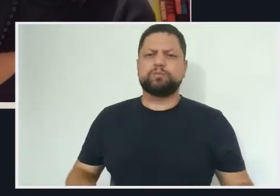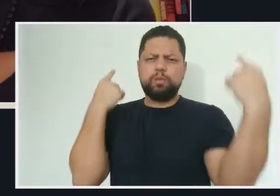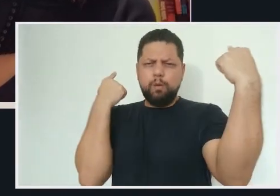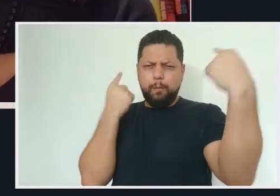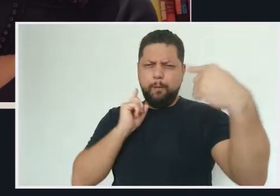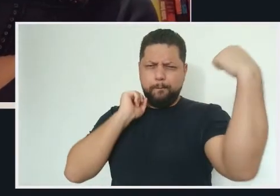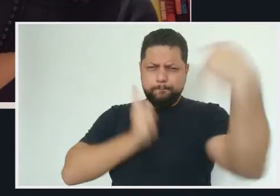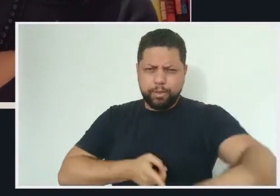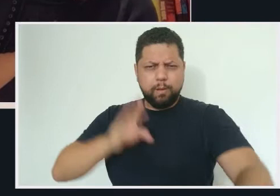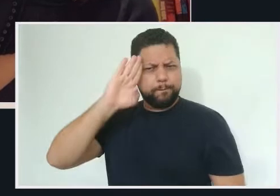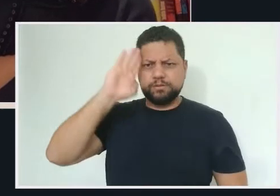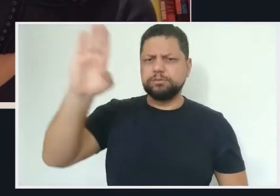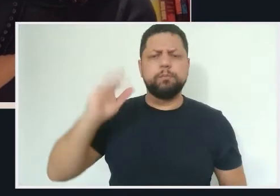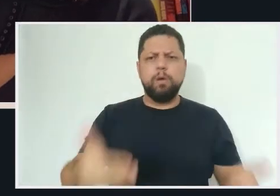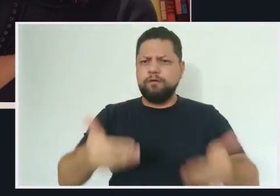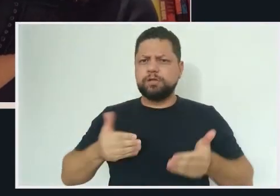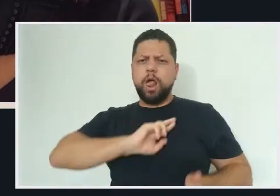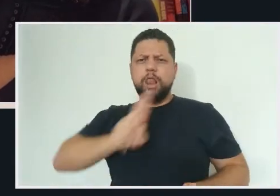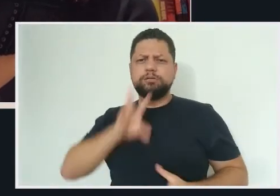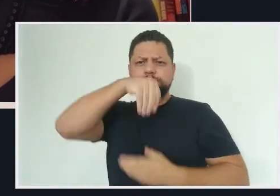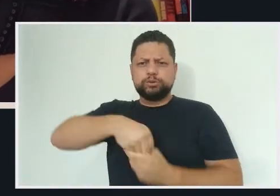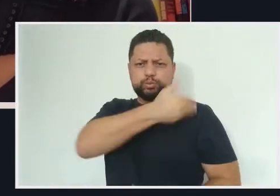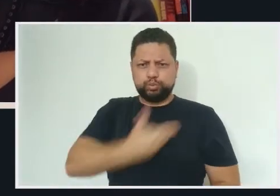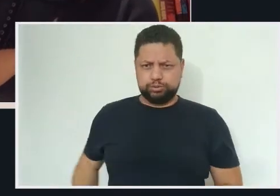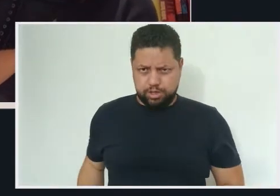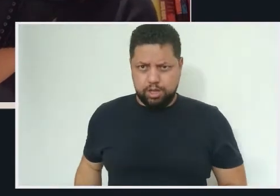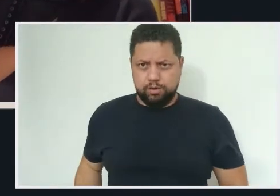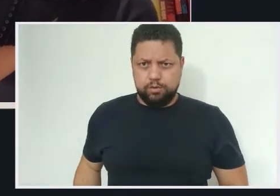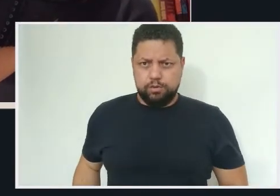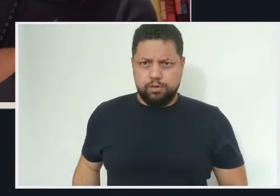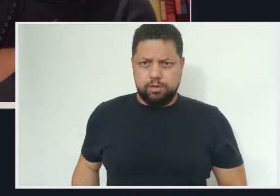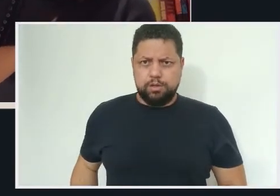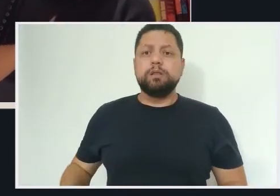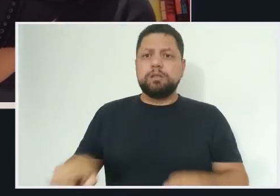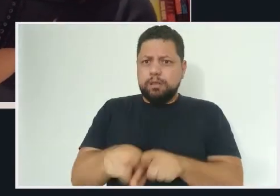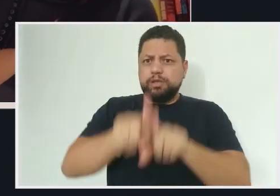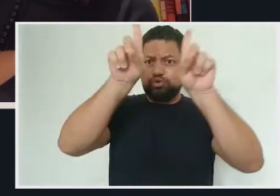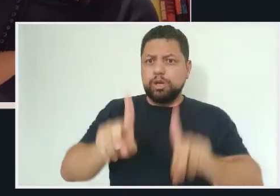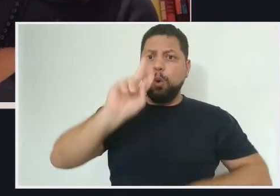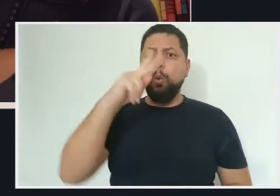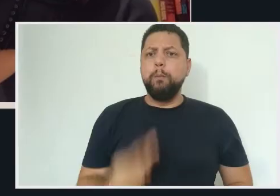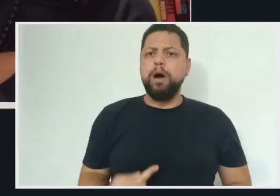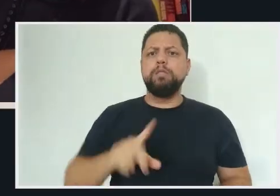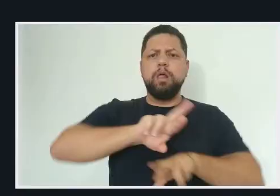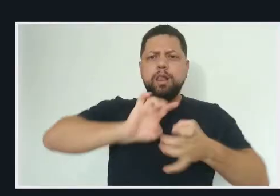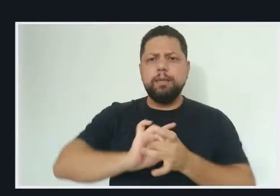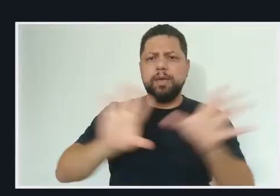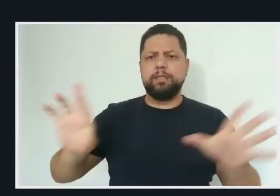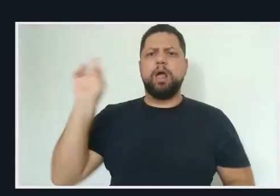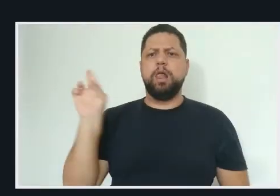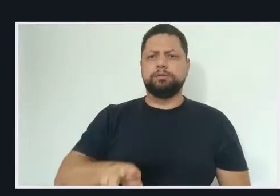São inconstitucionais porque negam a importância da ciência e da tecnologia para o desenvolvimento do país.